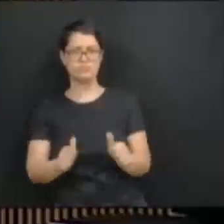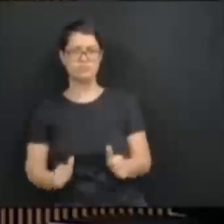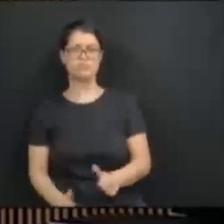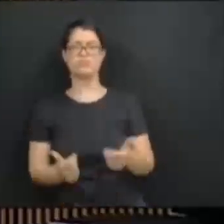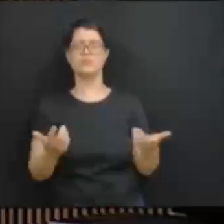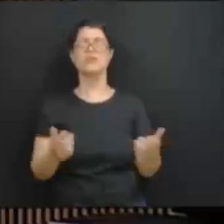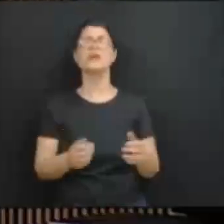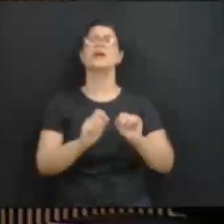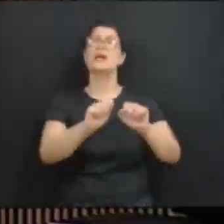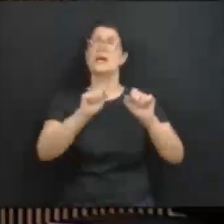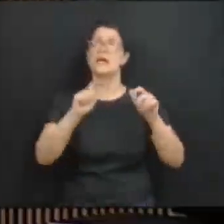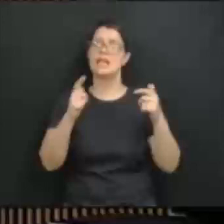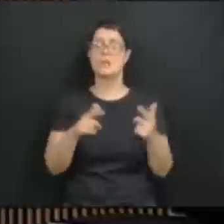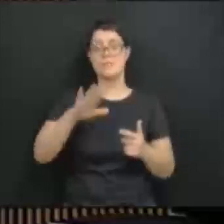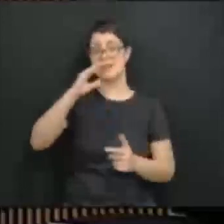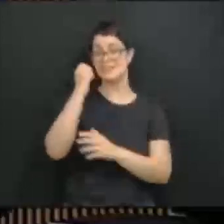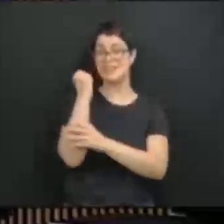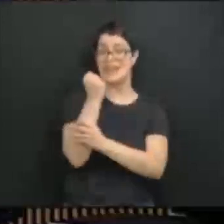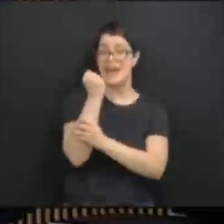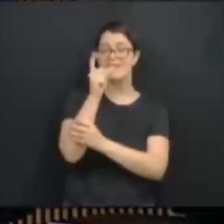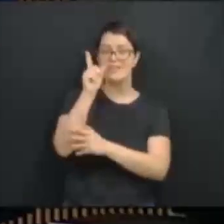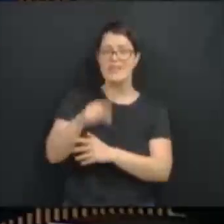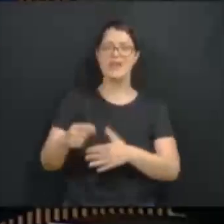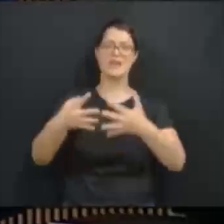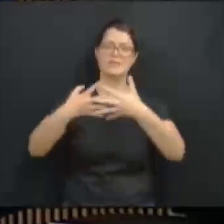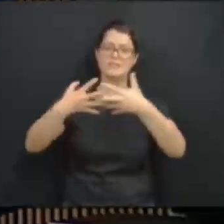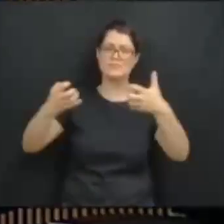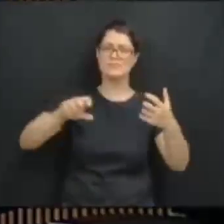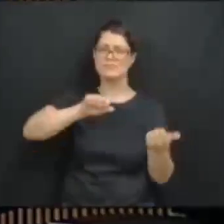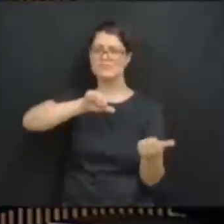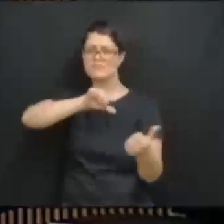as outras questões. Isso mostra...